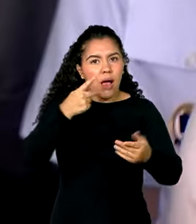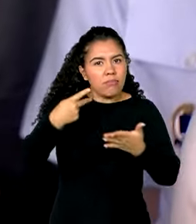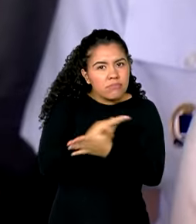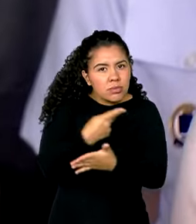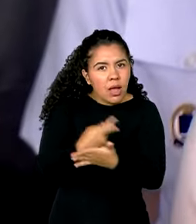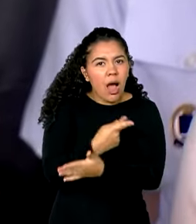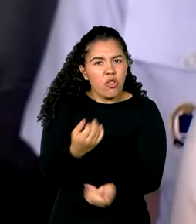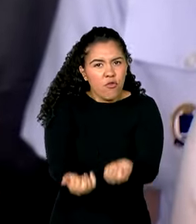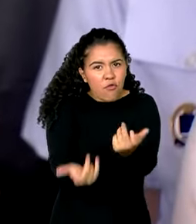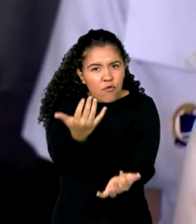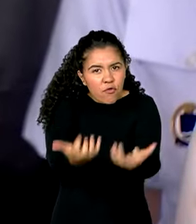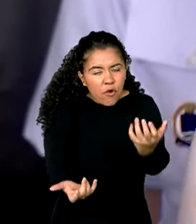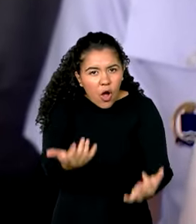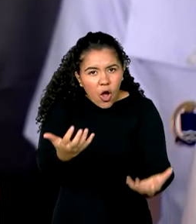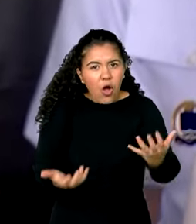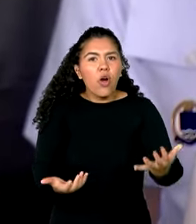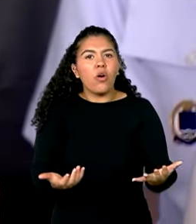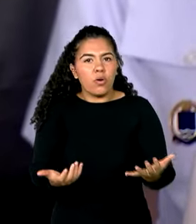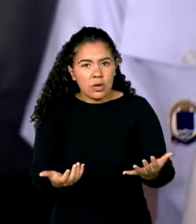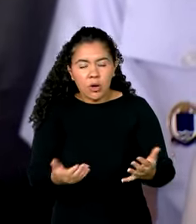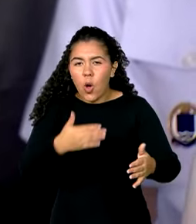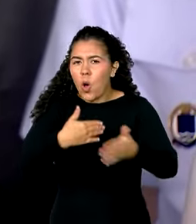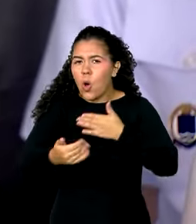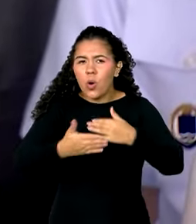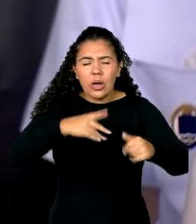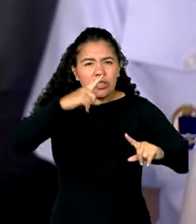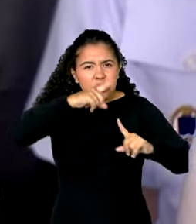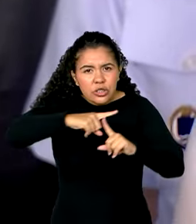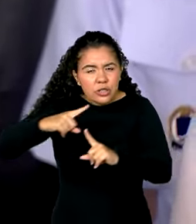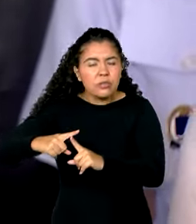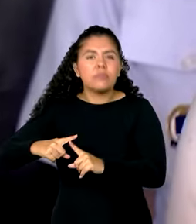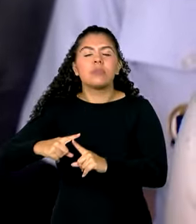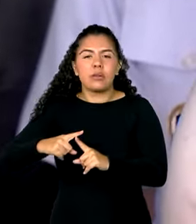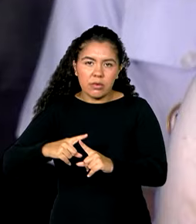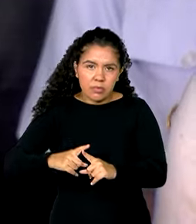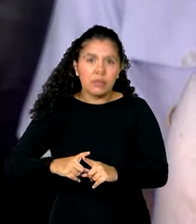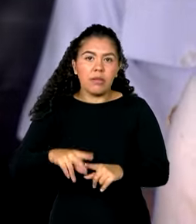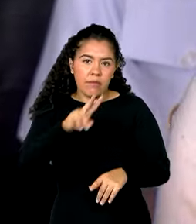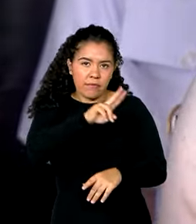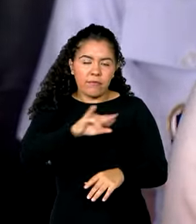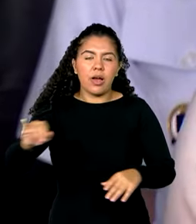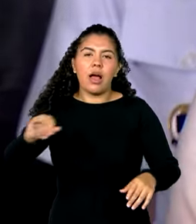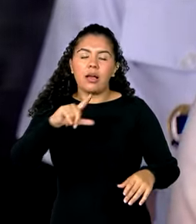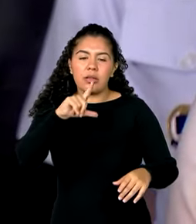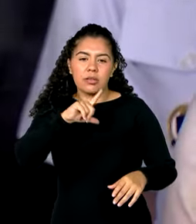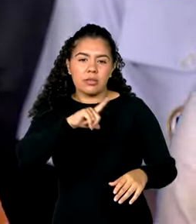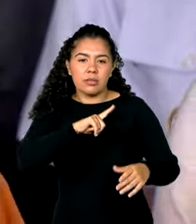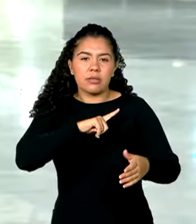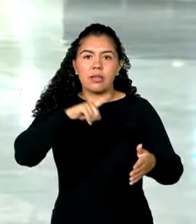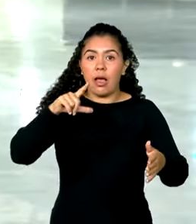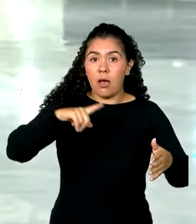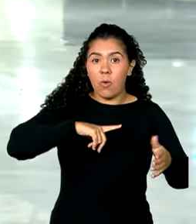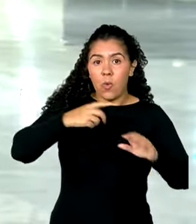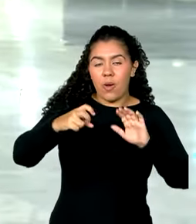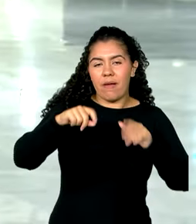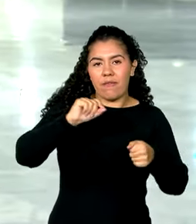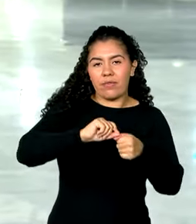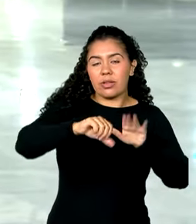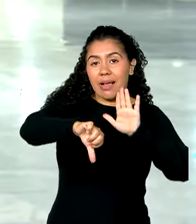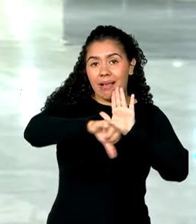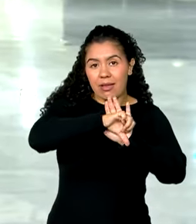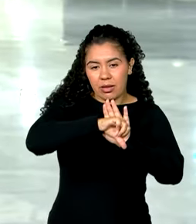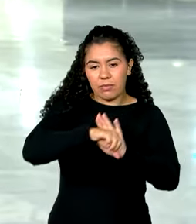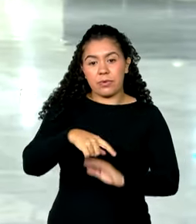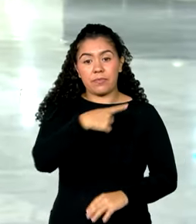pastagem ou para atividade qualquer que seja ela, estará cometendo um delito. A ministra do